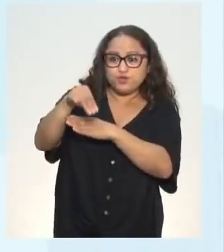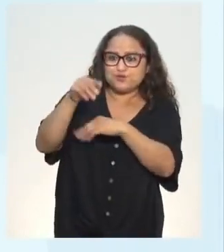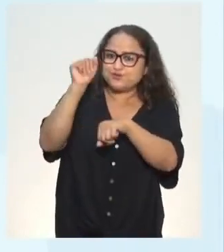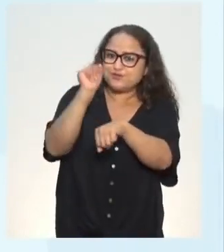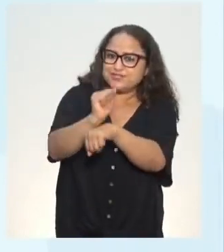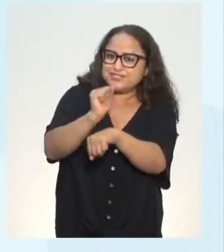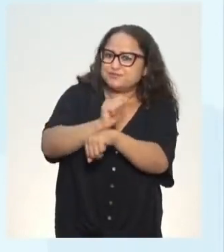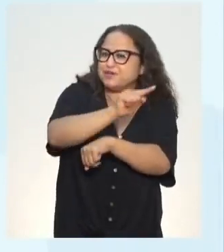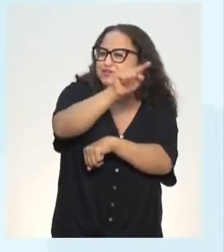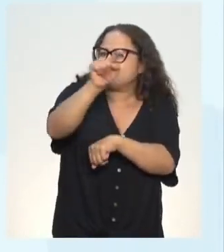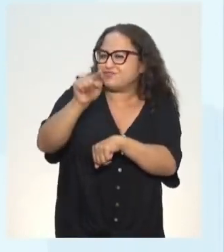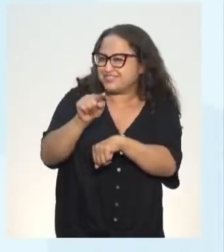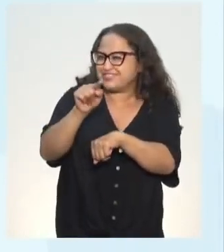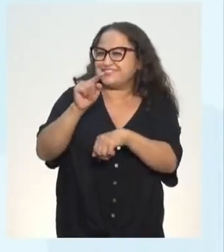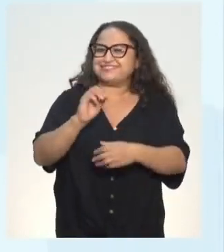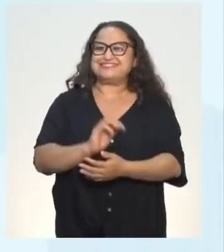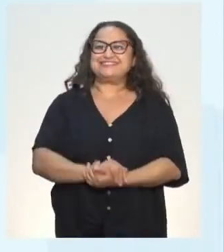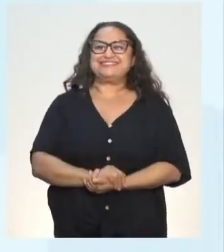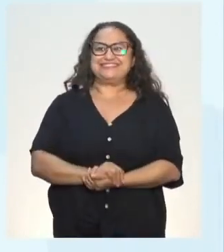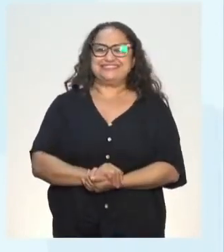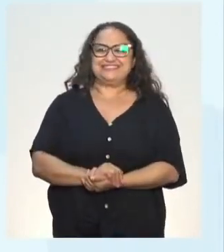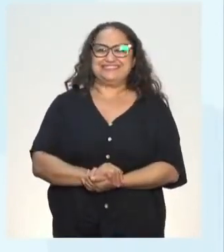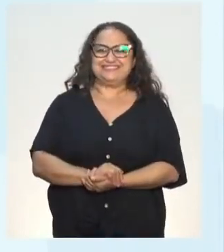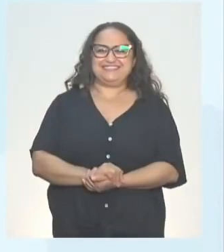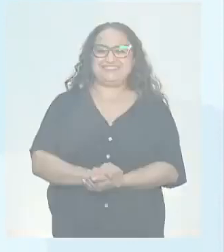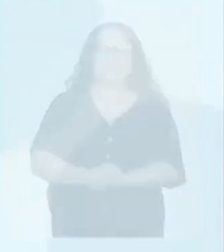conversar um pouquinho sobre isso. Claro.